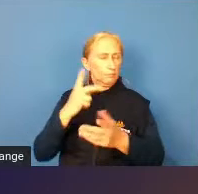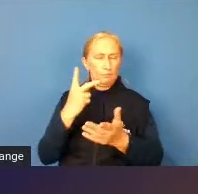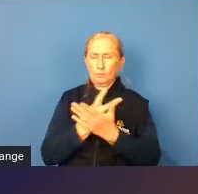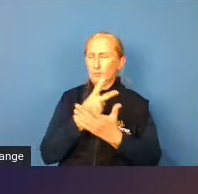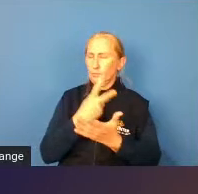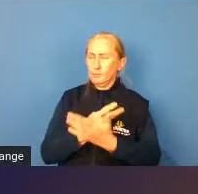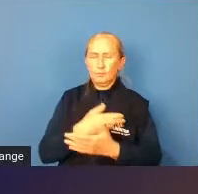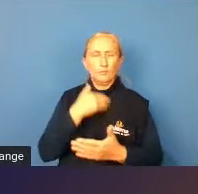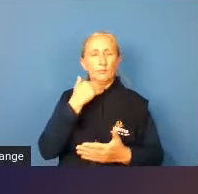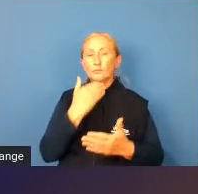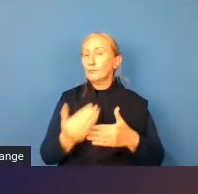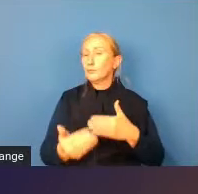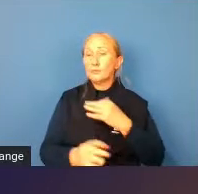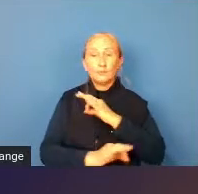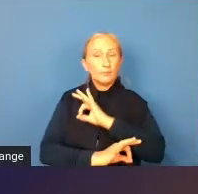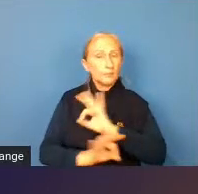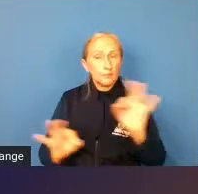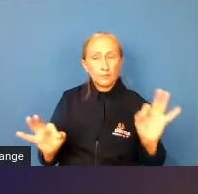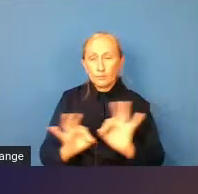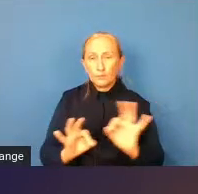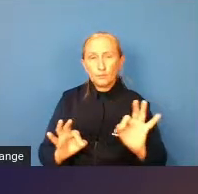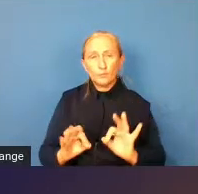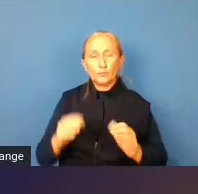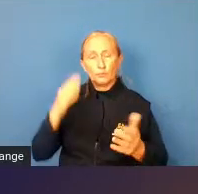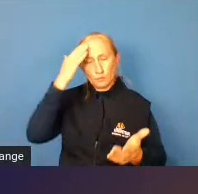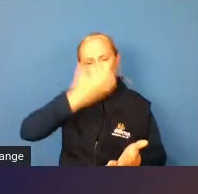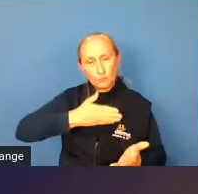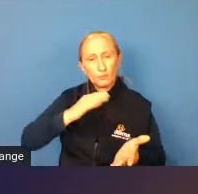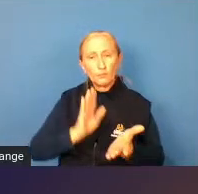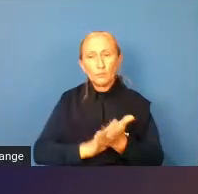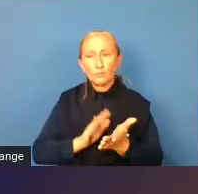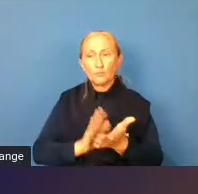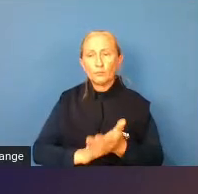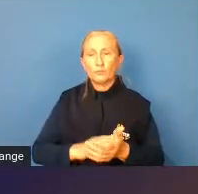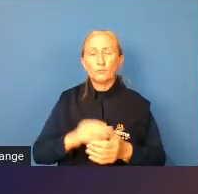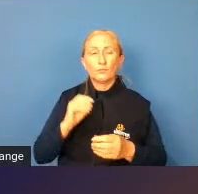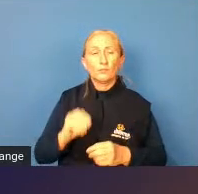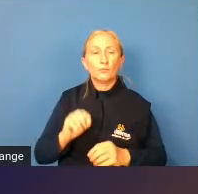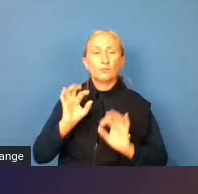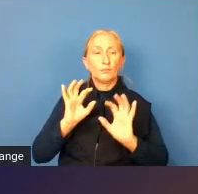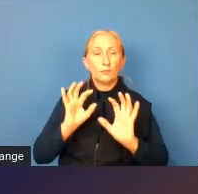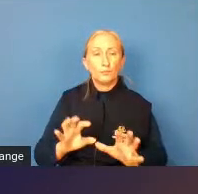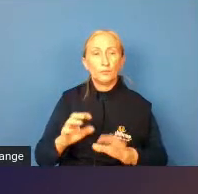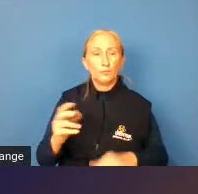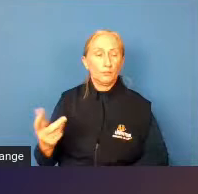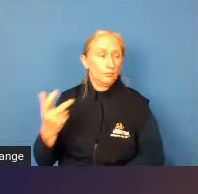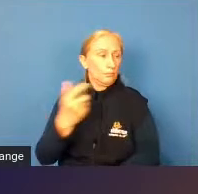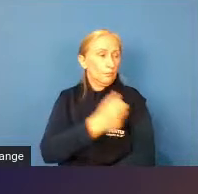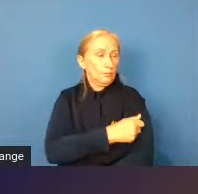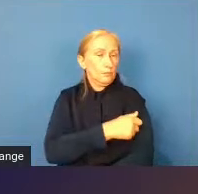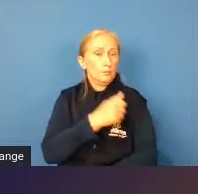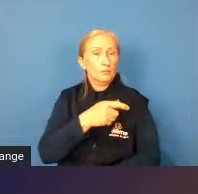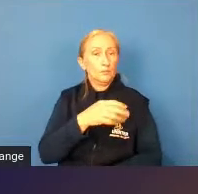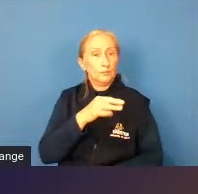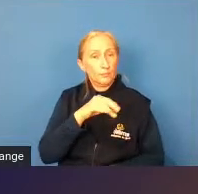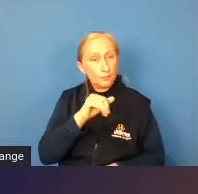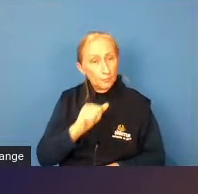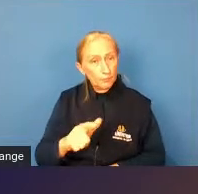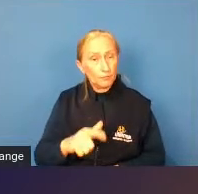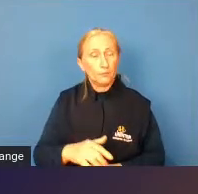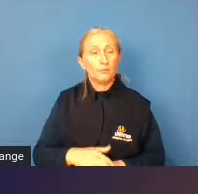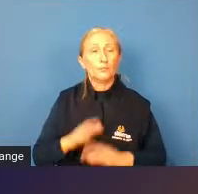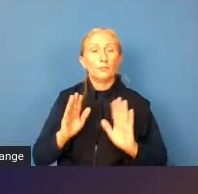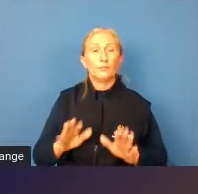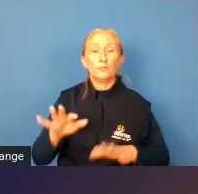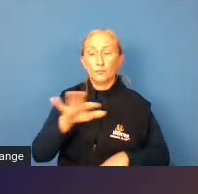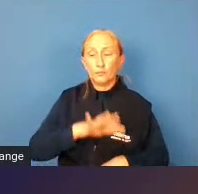pessoal isso não tem absolutamente nada a ver já é comprovado não tem nem perto de ser da vacina antiviral já